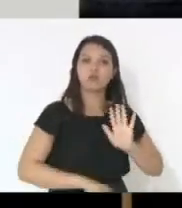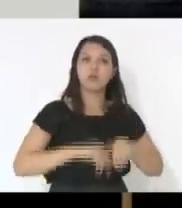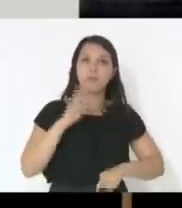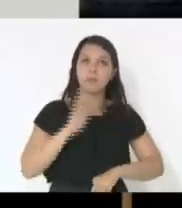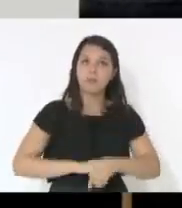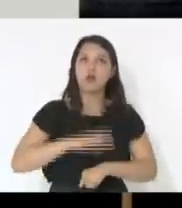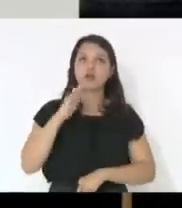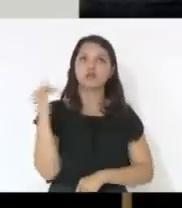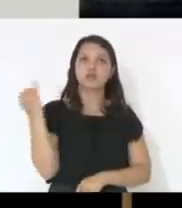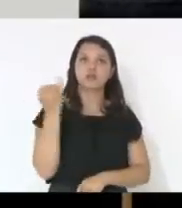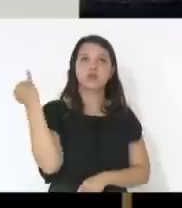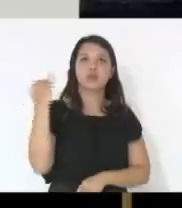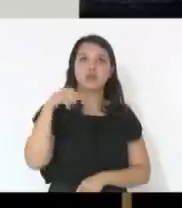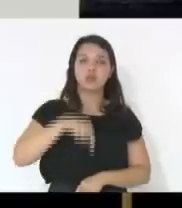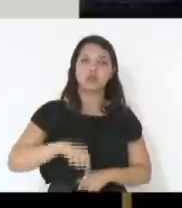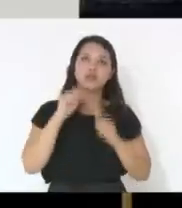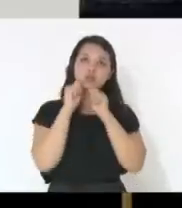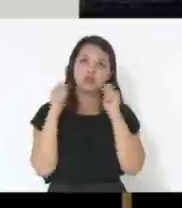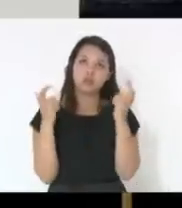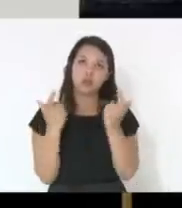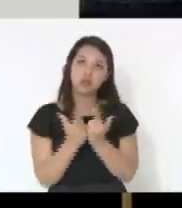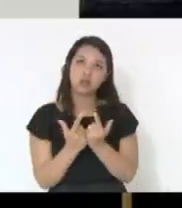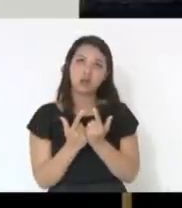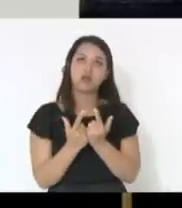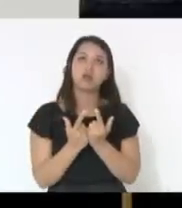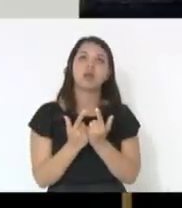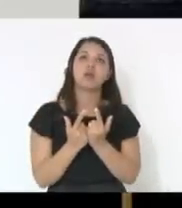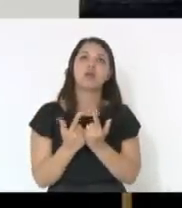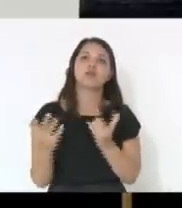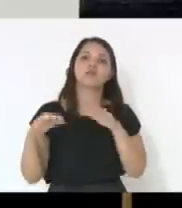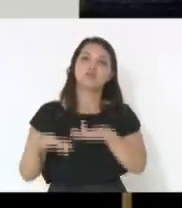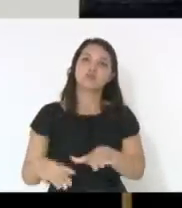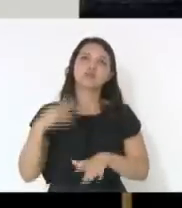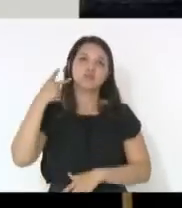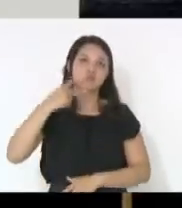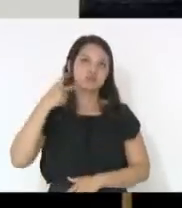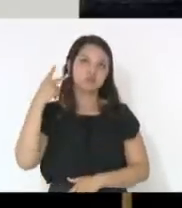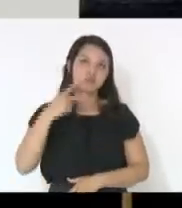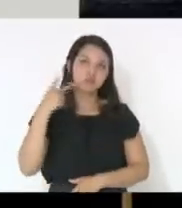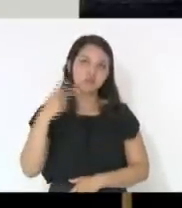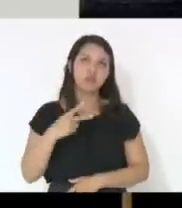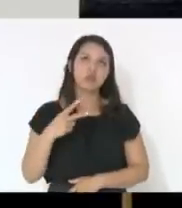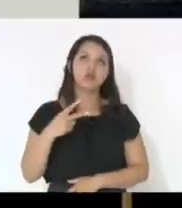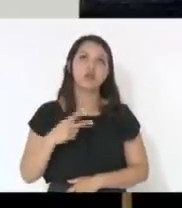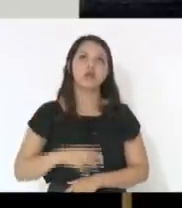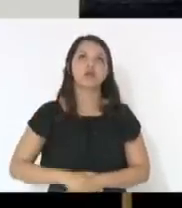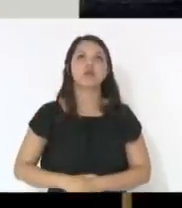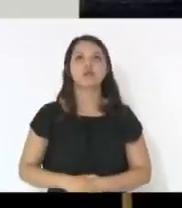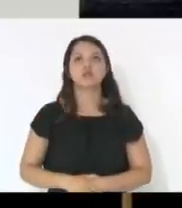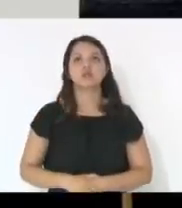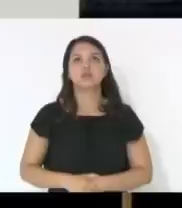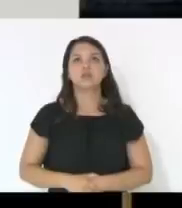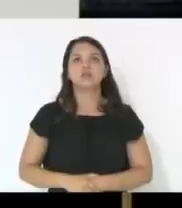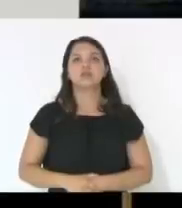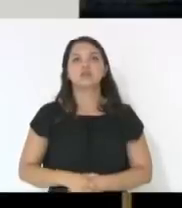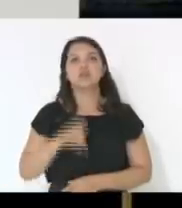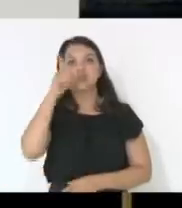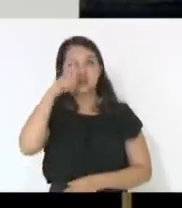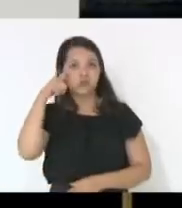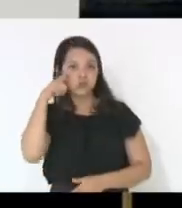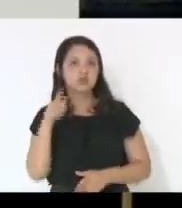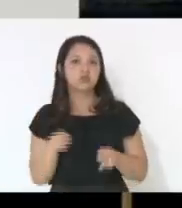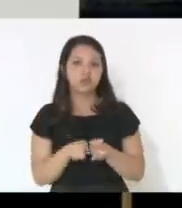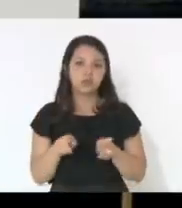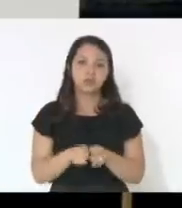daquela PEC que foi feita em conjunto com os vereadores, que o deputado Merizio também apoiou e vários